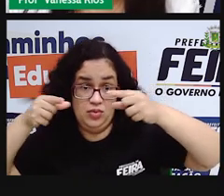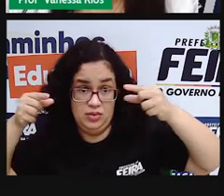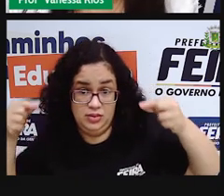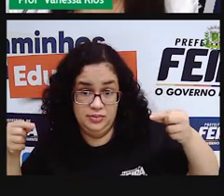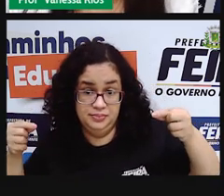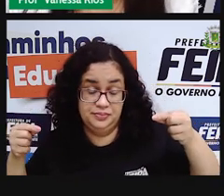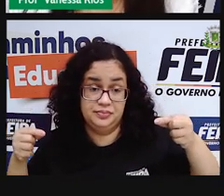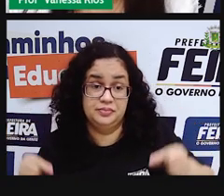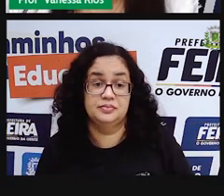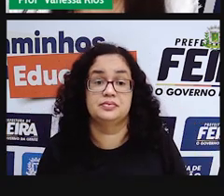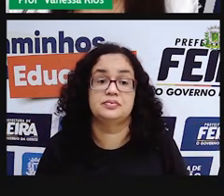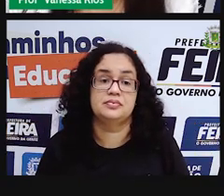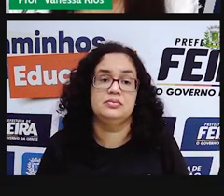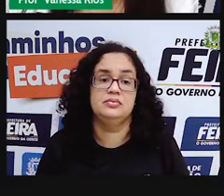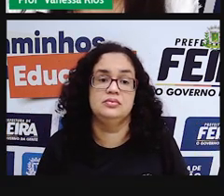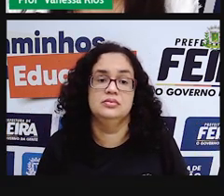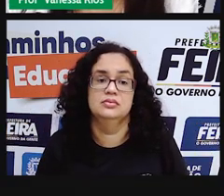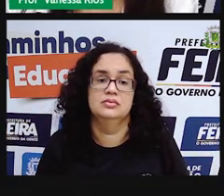folha.